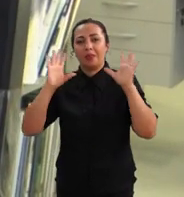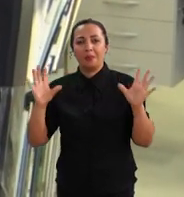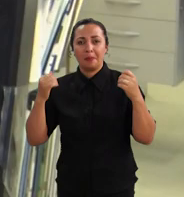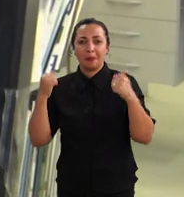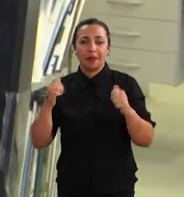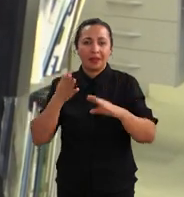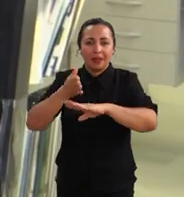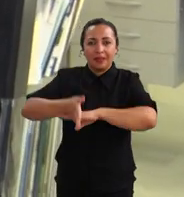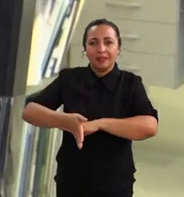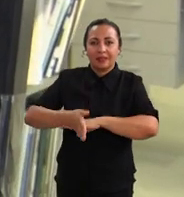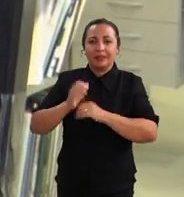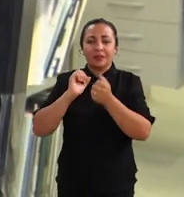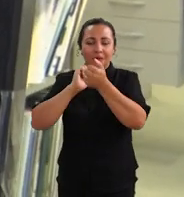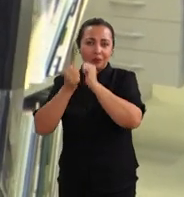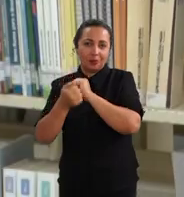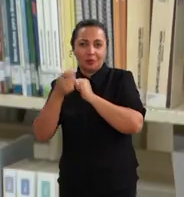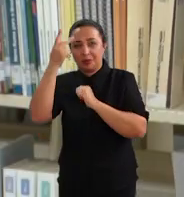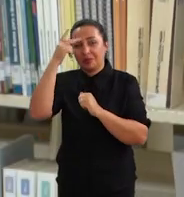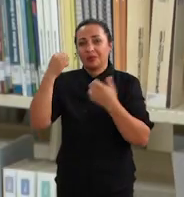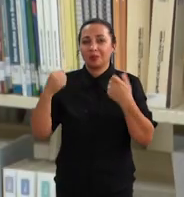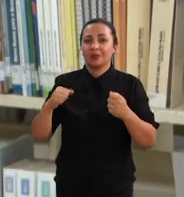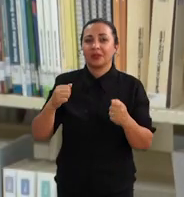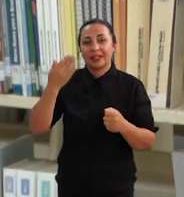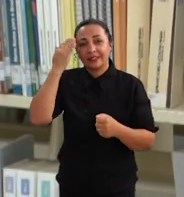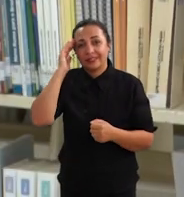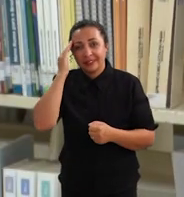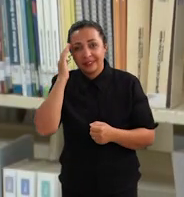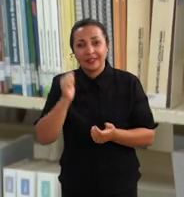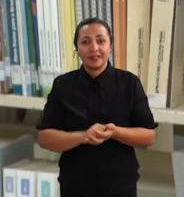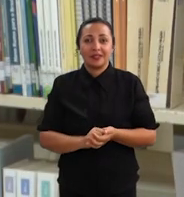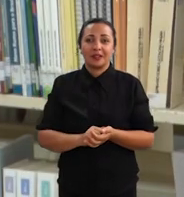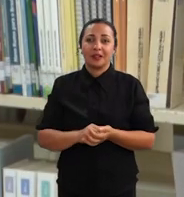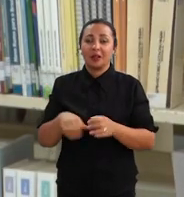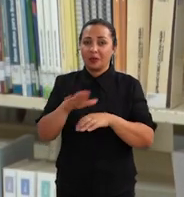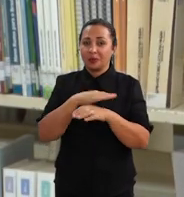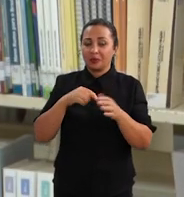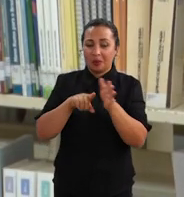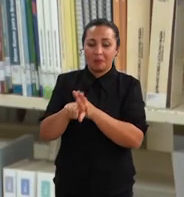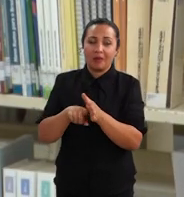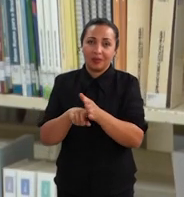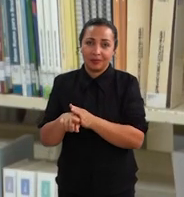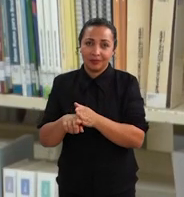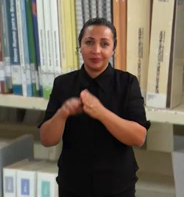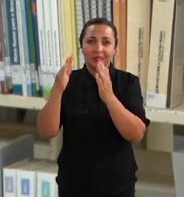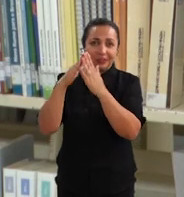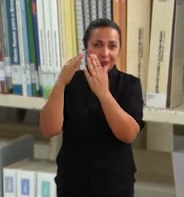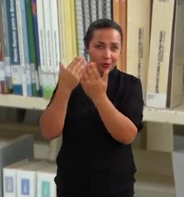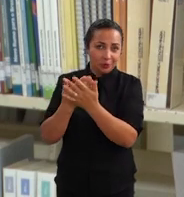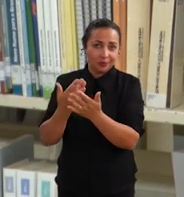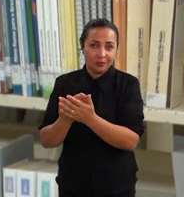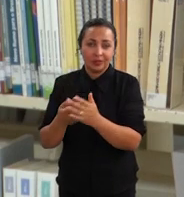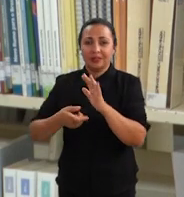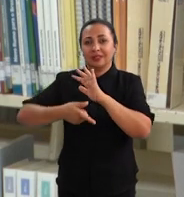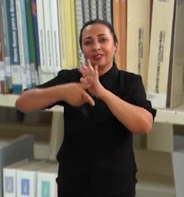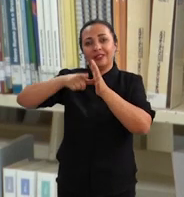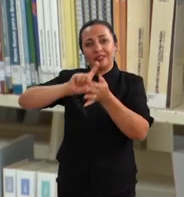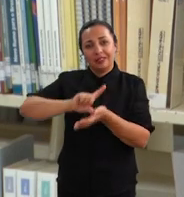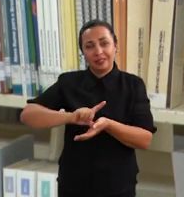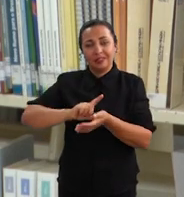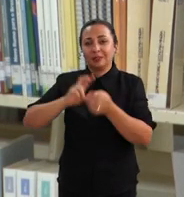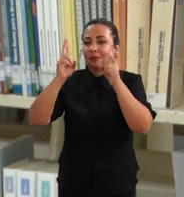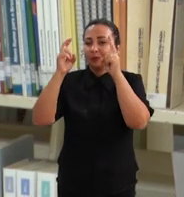você acessa o jogo para poder eles entenderem essa questão da pesquisa escolar antes de uma